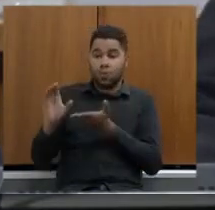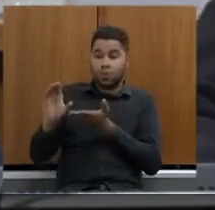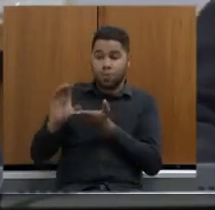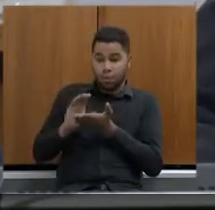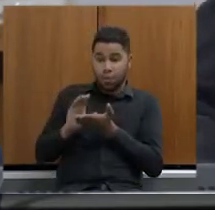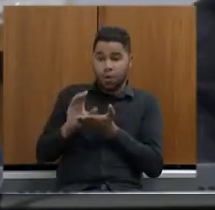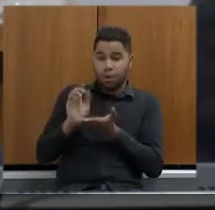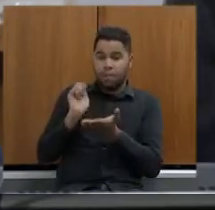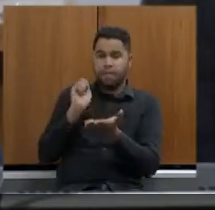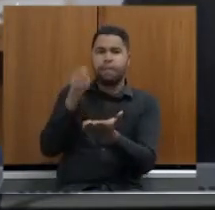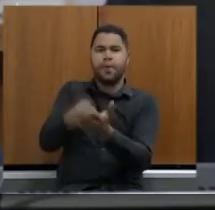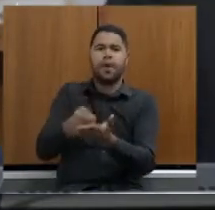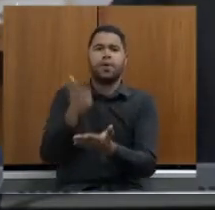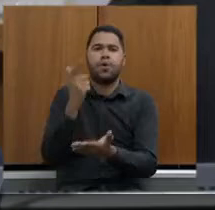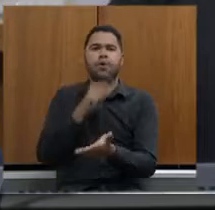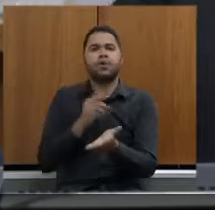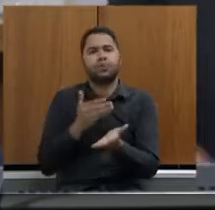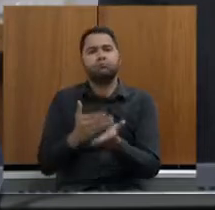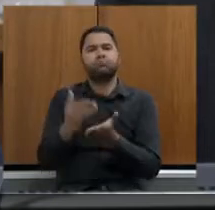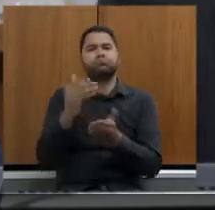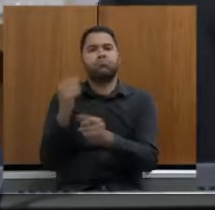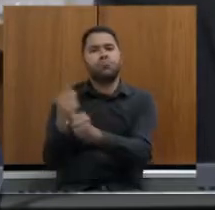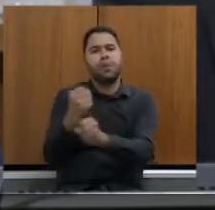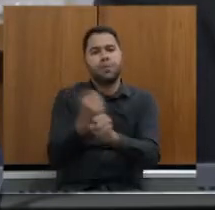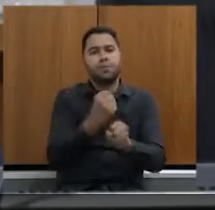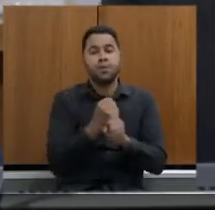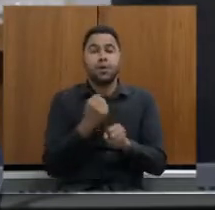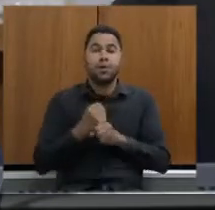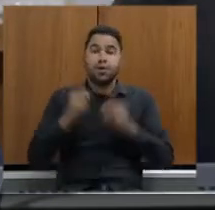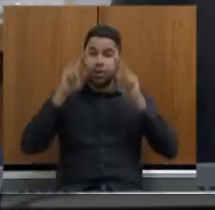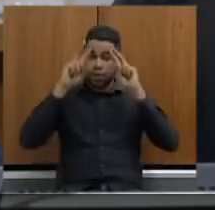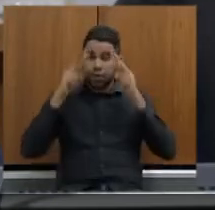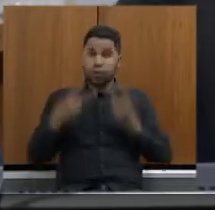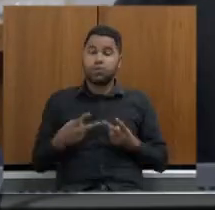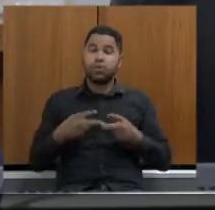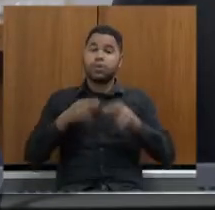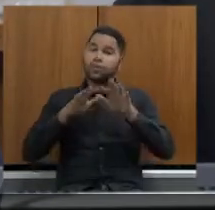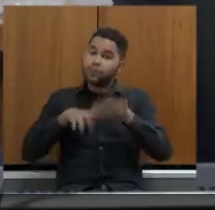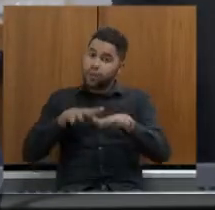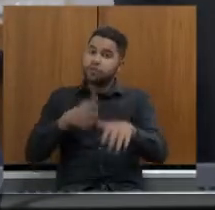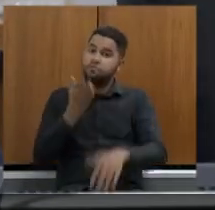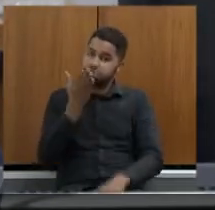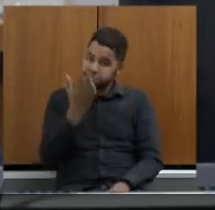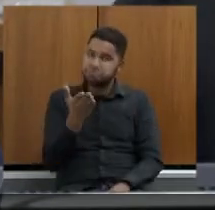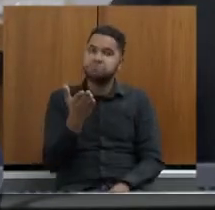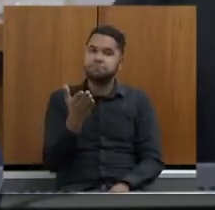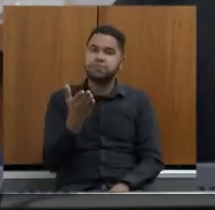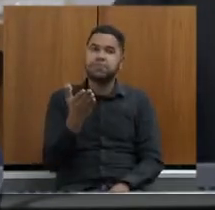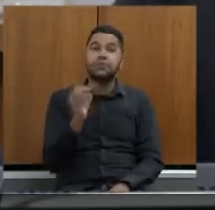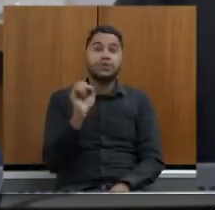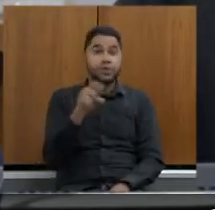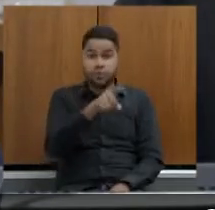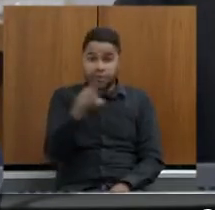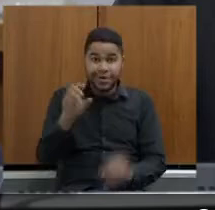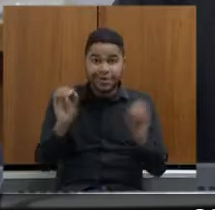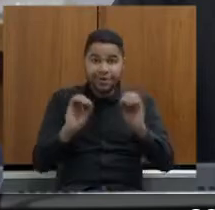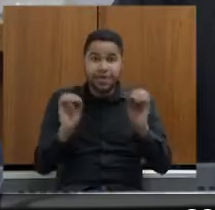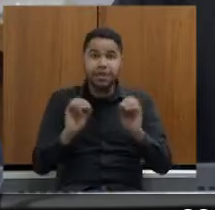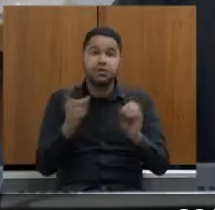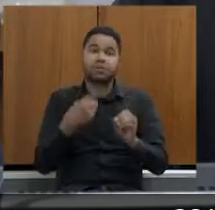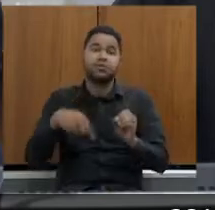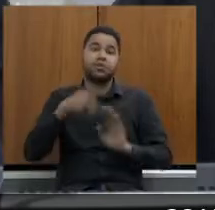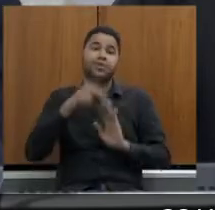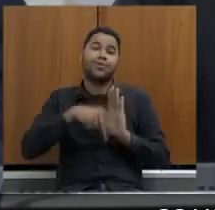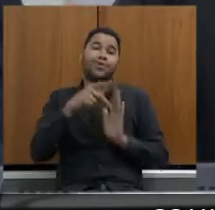rapidamente dar a ordem de início então queria reconhecer aqui o movimento de ter se não fosse vocês nós estaríamos fazendo